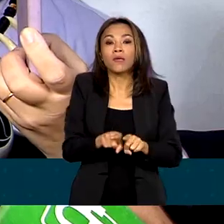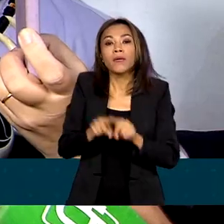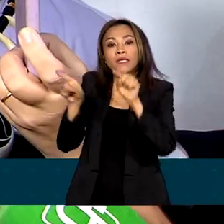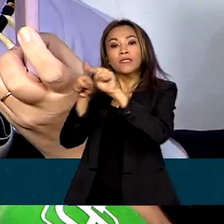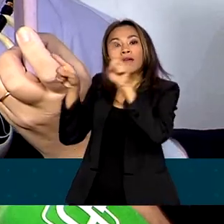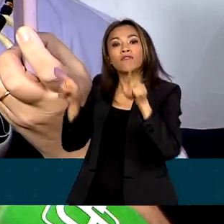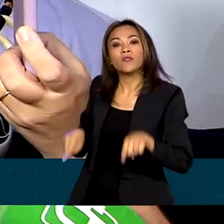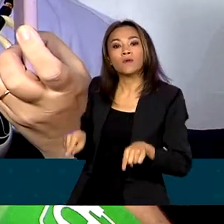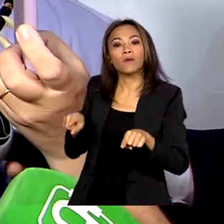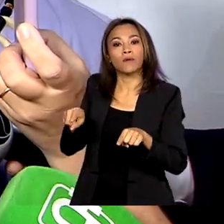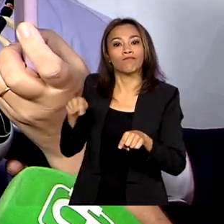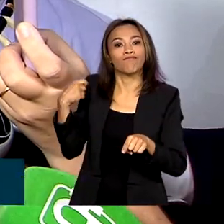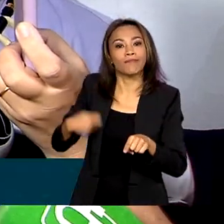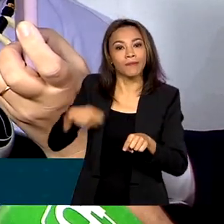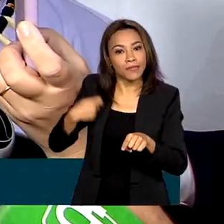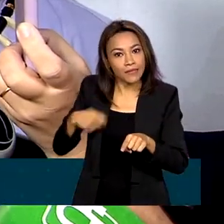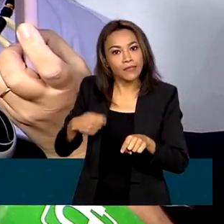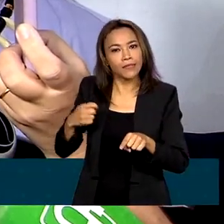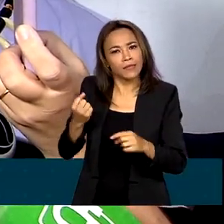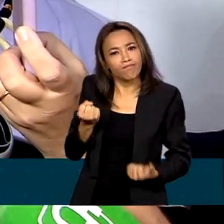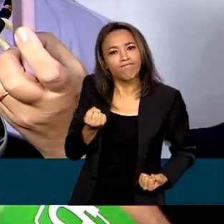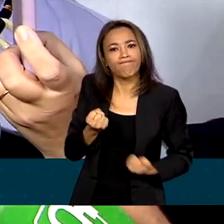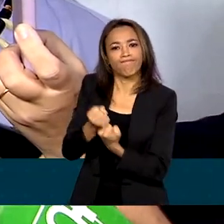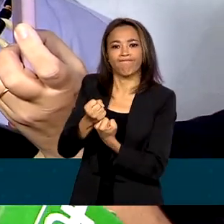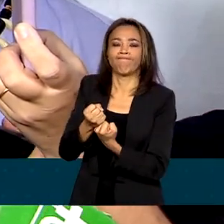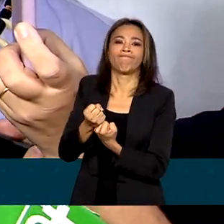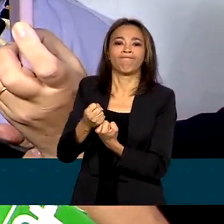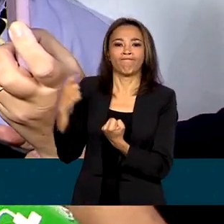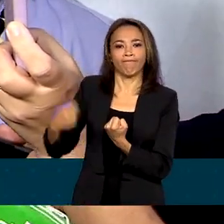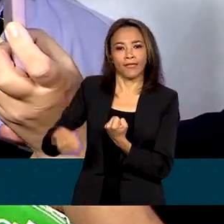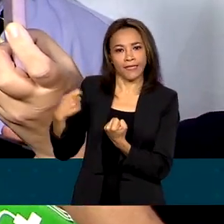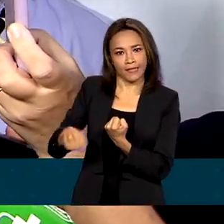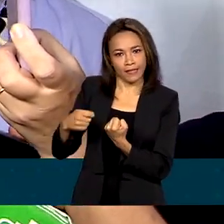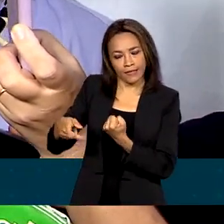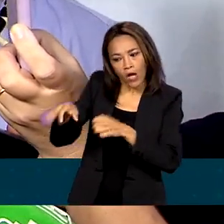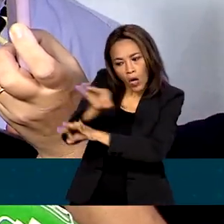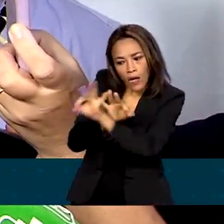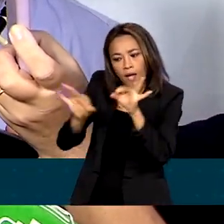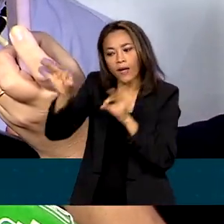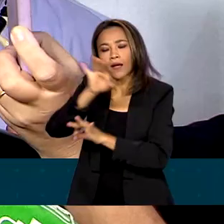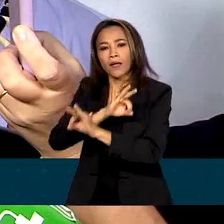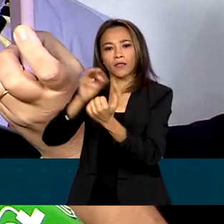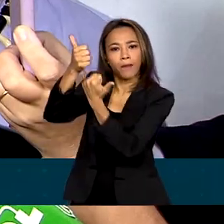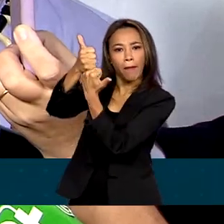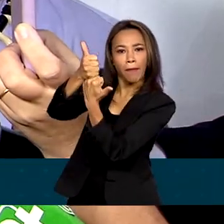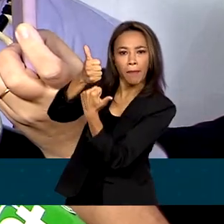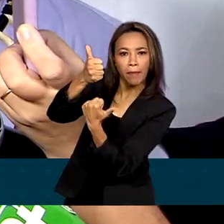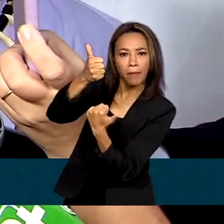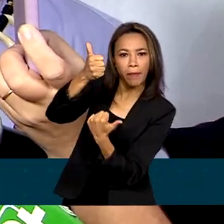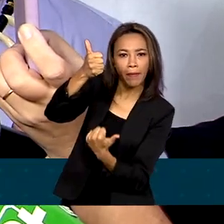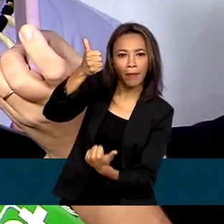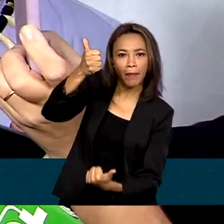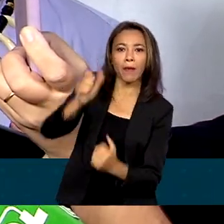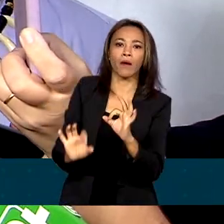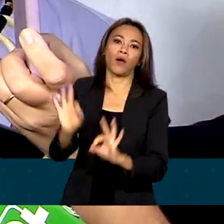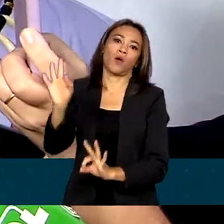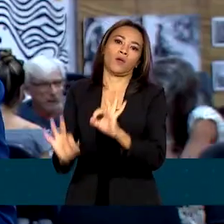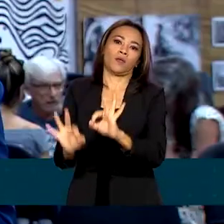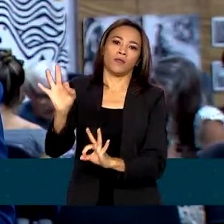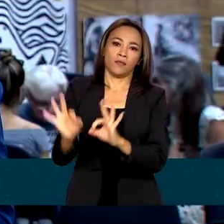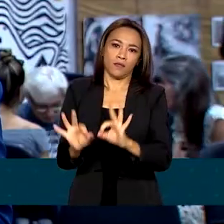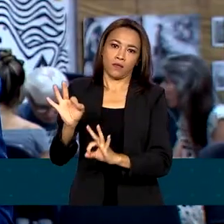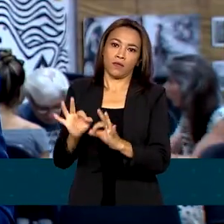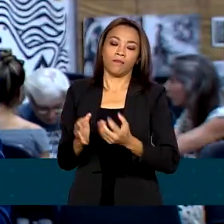que agora precisam ser fortalecidos, precisam ter uma recomposição, precisam de um plano de carreira condizente com a realidade.